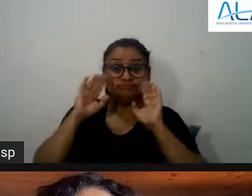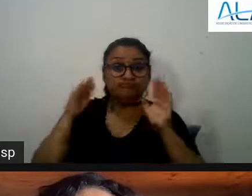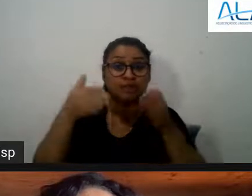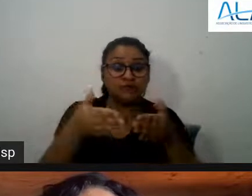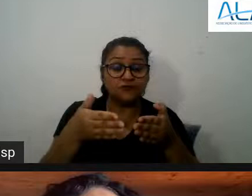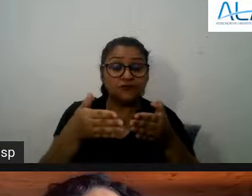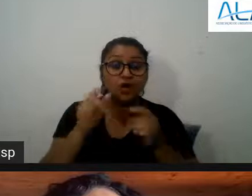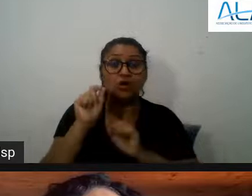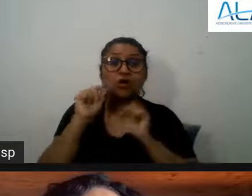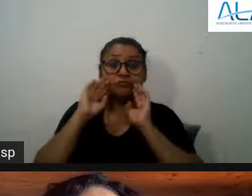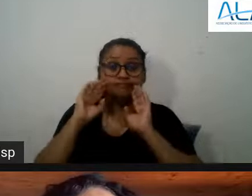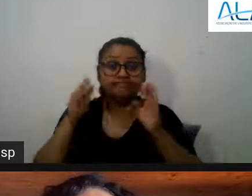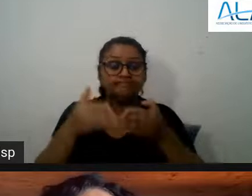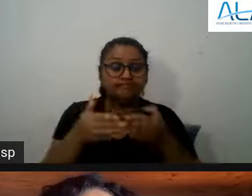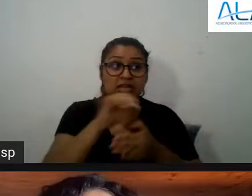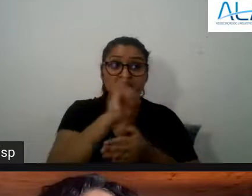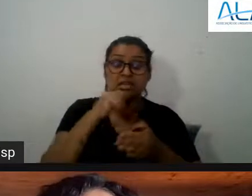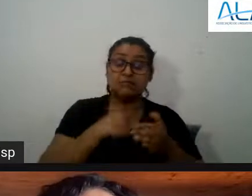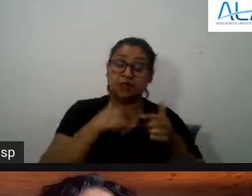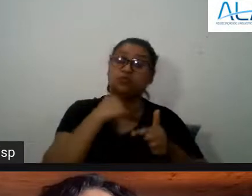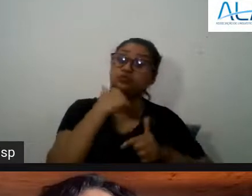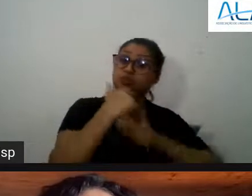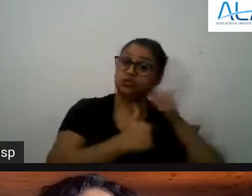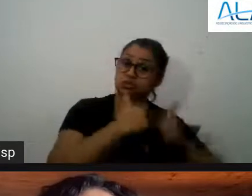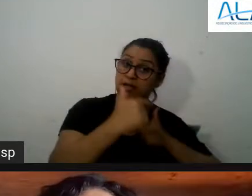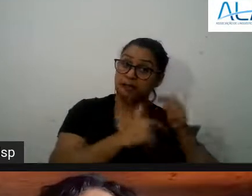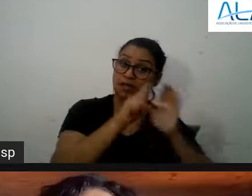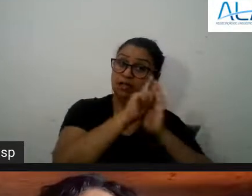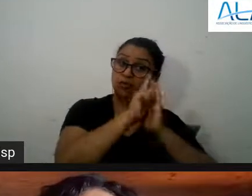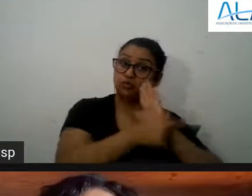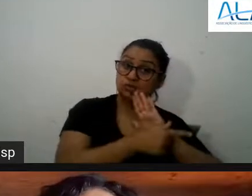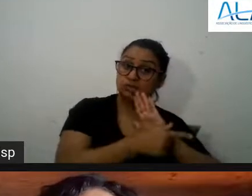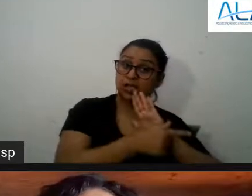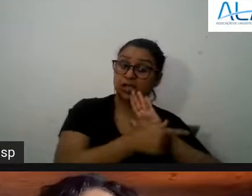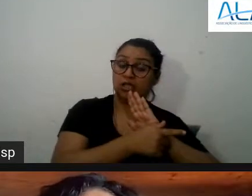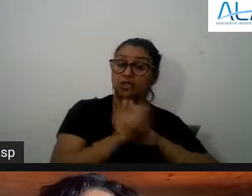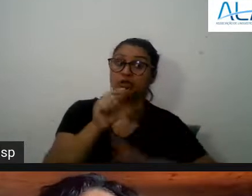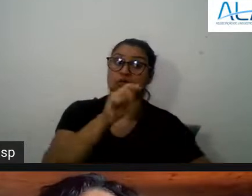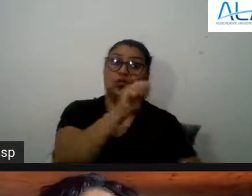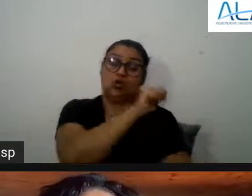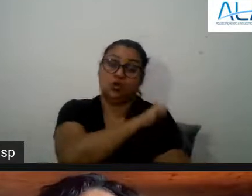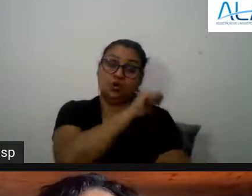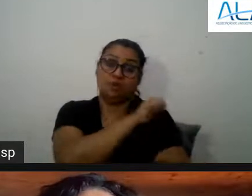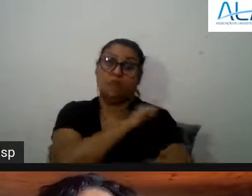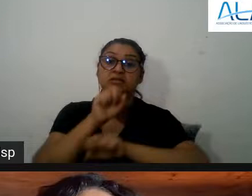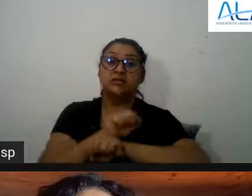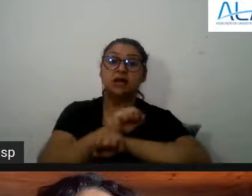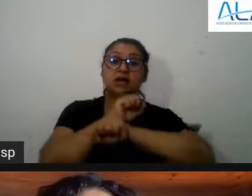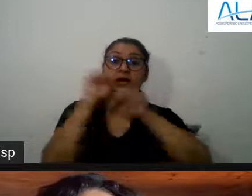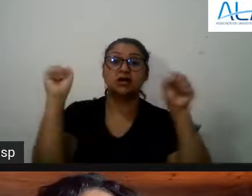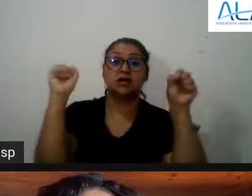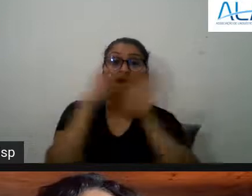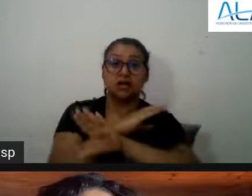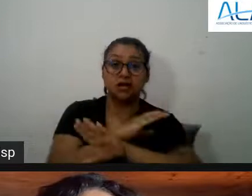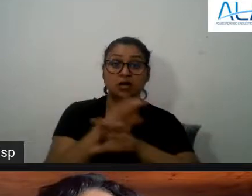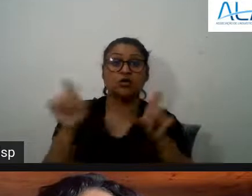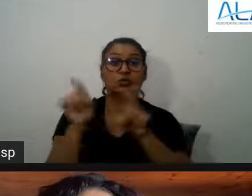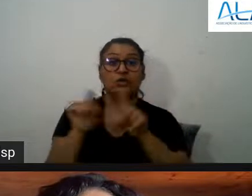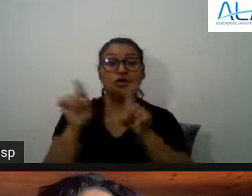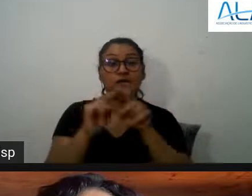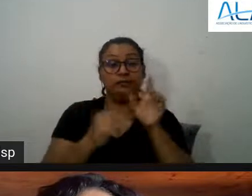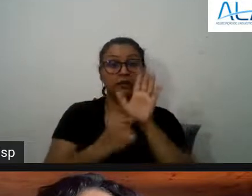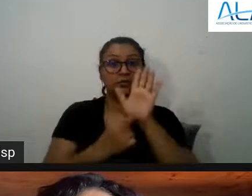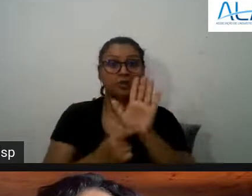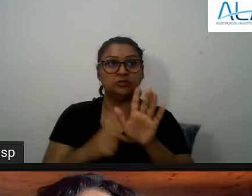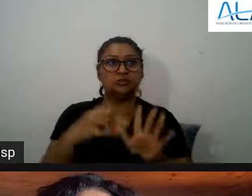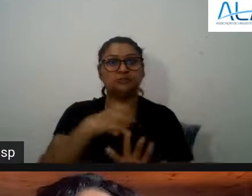se o meu foco é trabalhar com género se calhar é importante trabalhar com alguns em que seja mais claro mas há outras situações por exemplo se eu estou